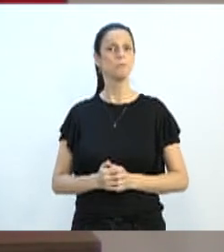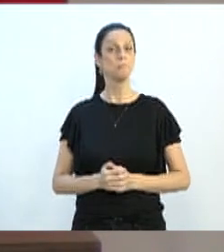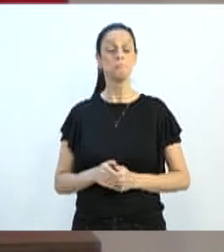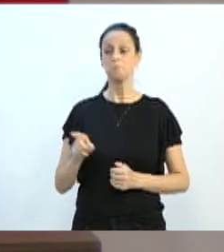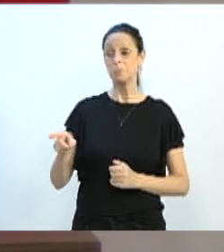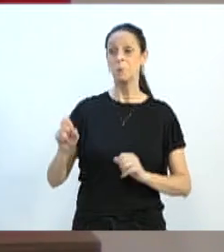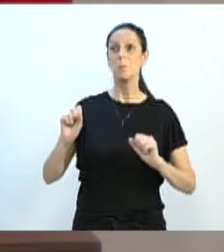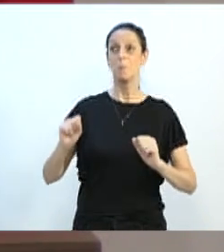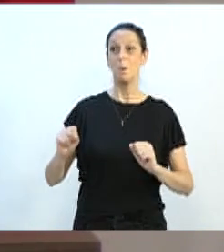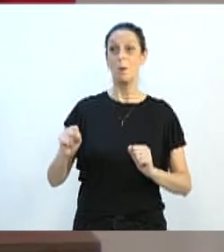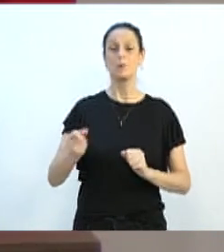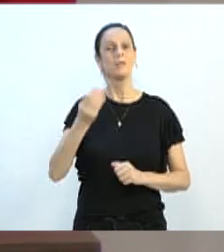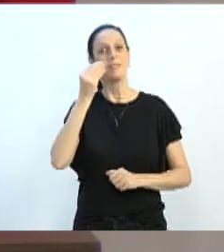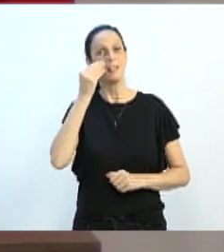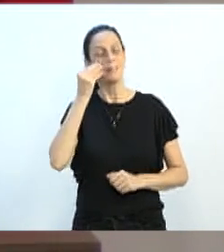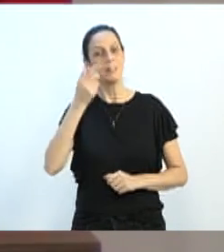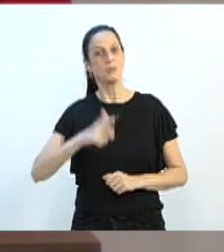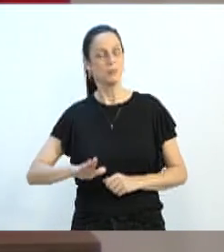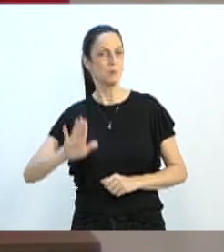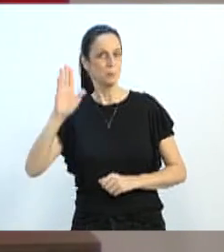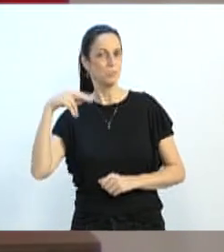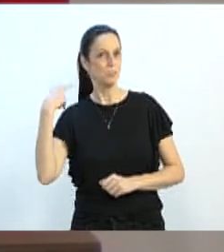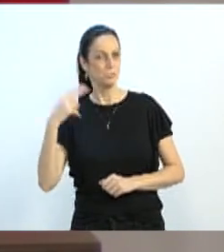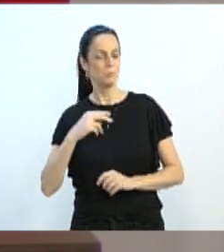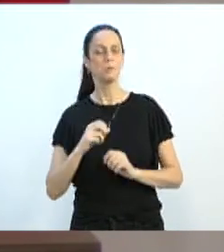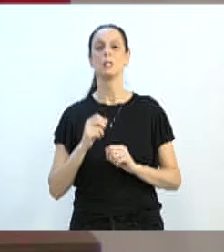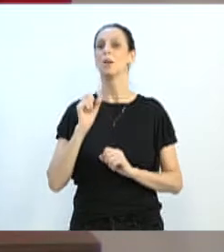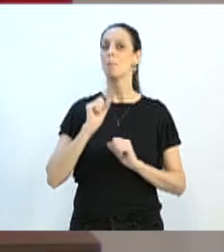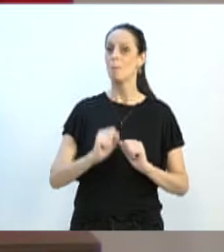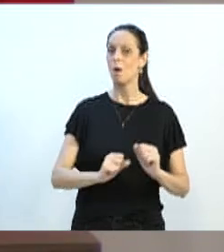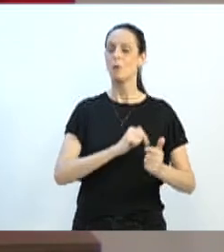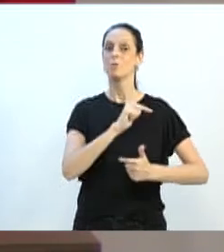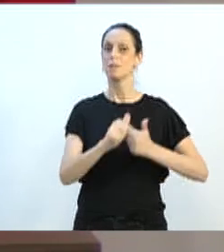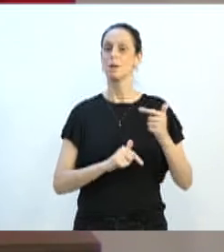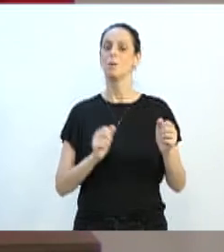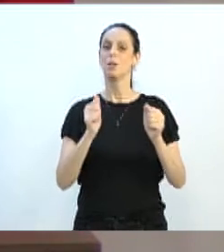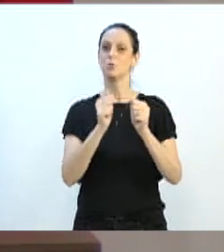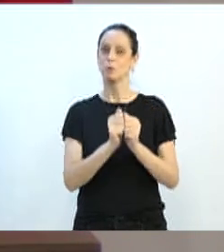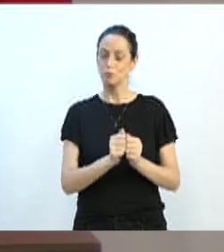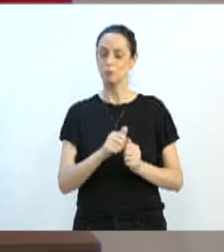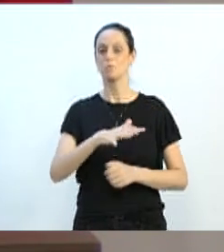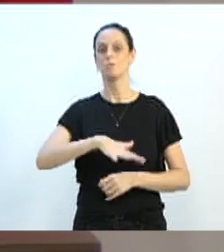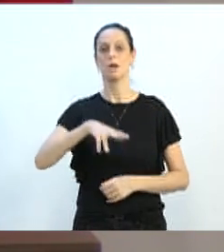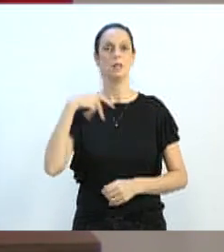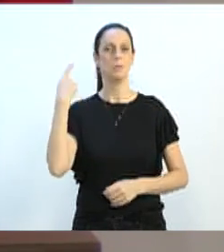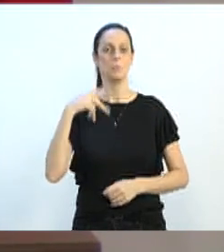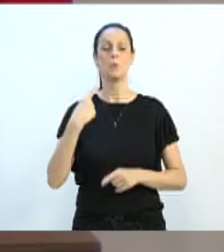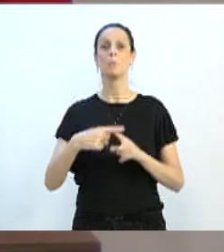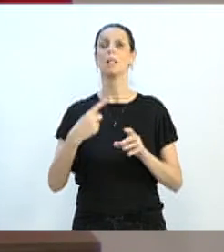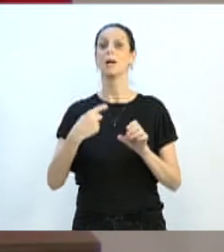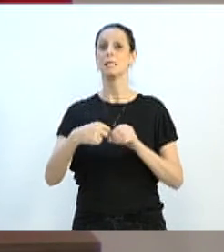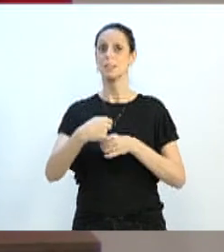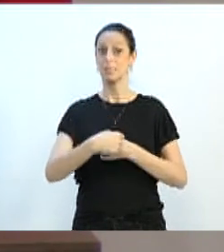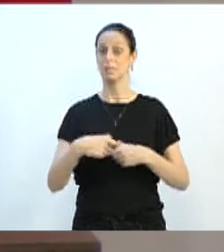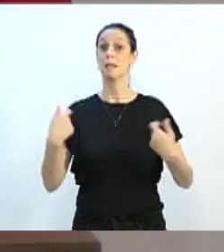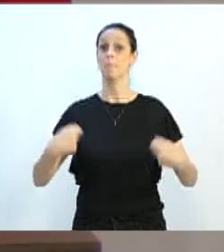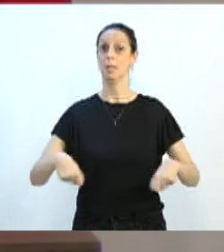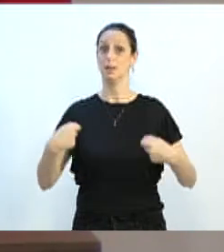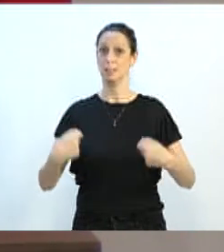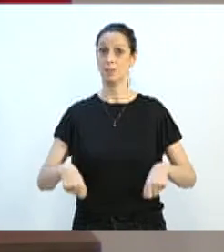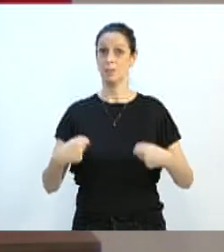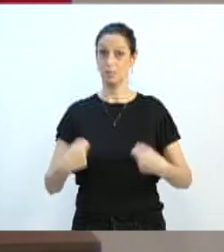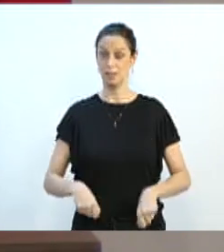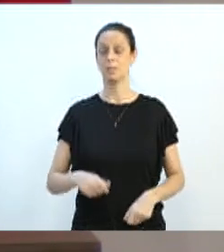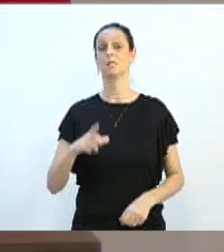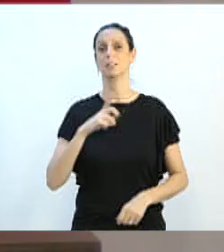disposição da cidade de Blumenau e que venha aqui trilhar os caminhos da política, porque a cidade precisa ter